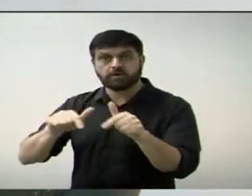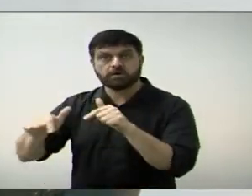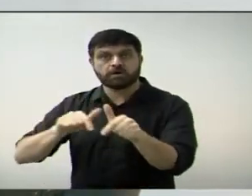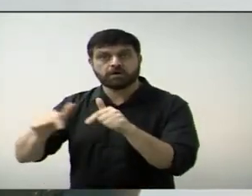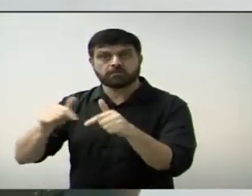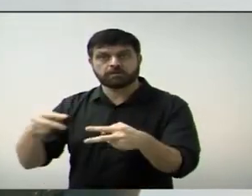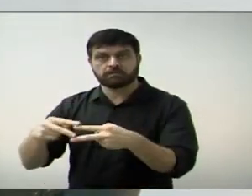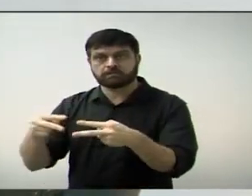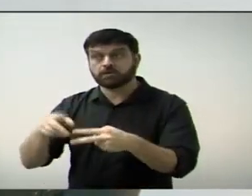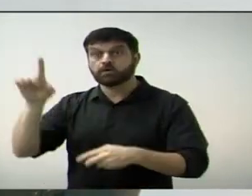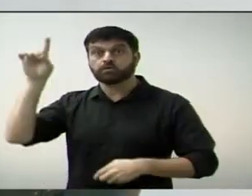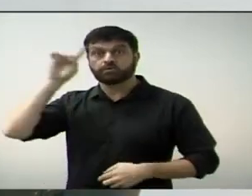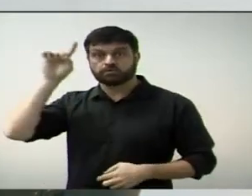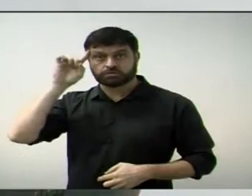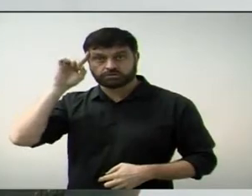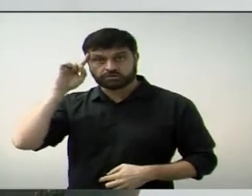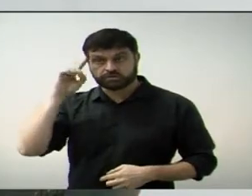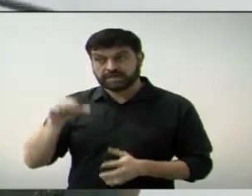transcurso do seu dia.